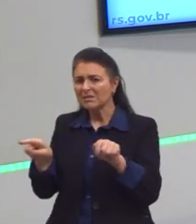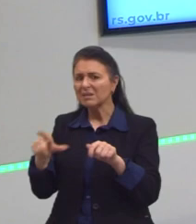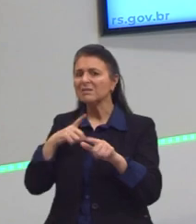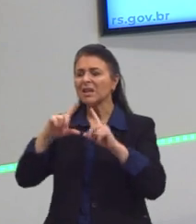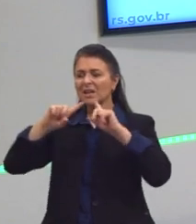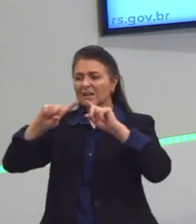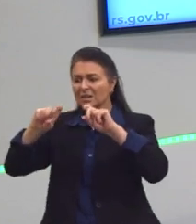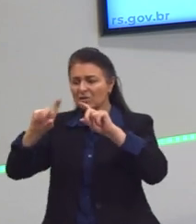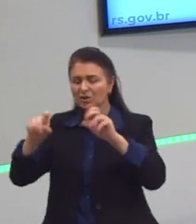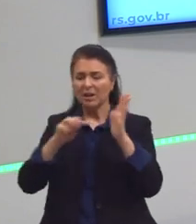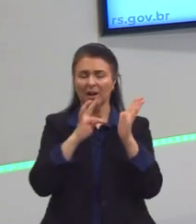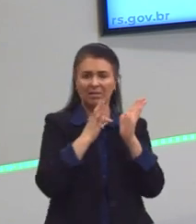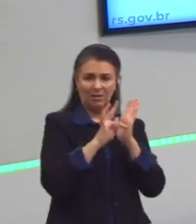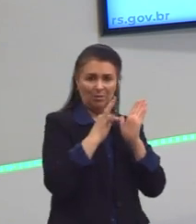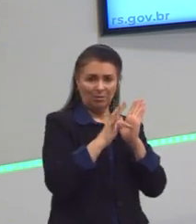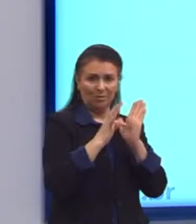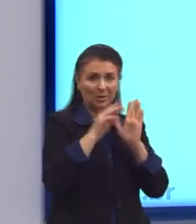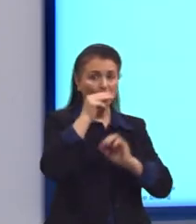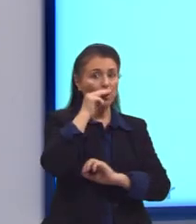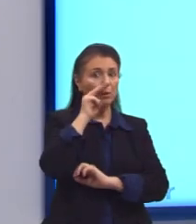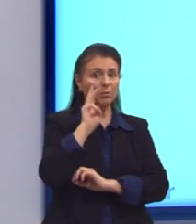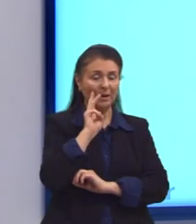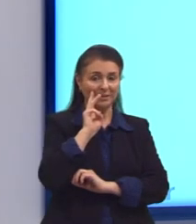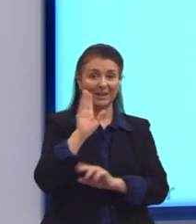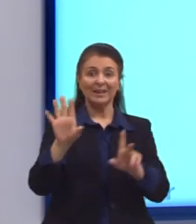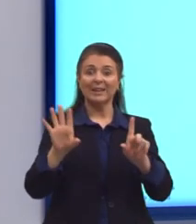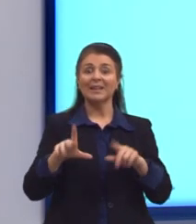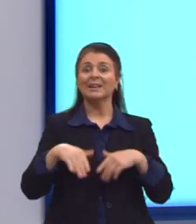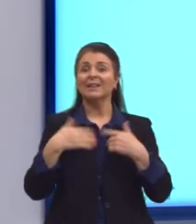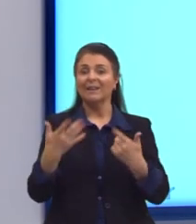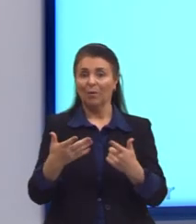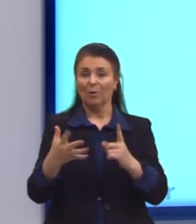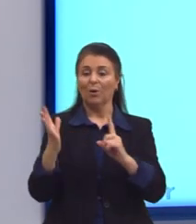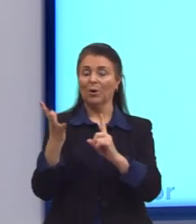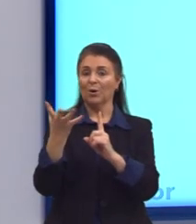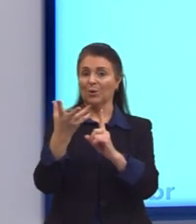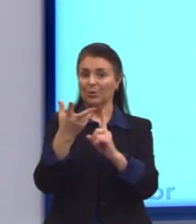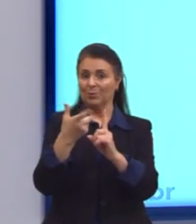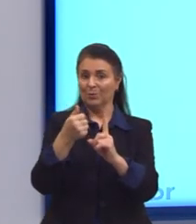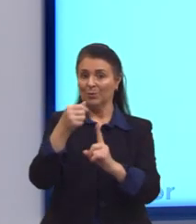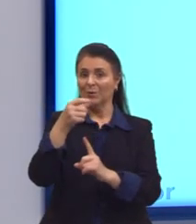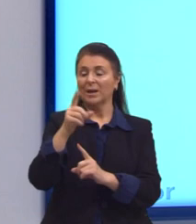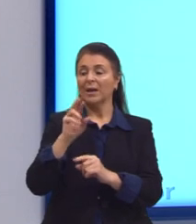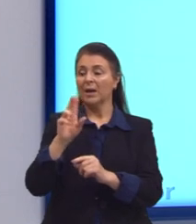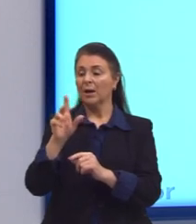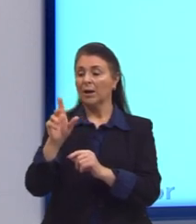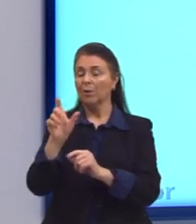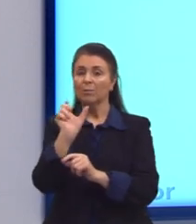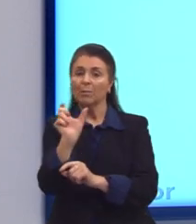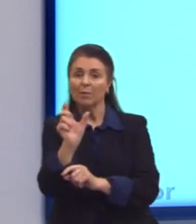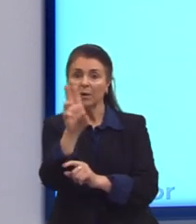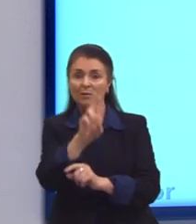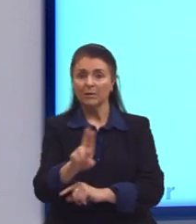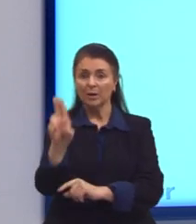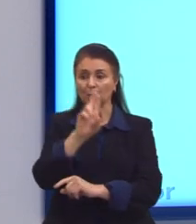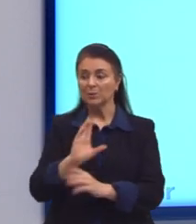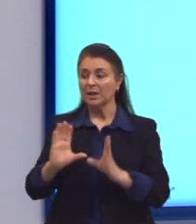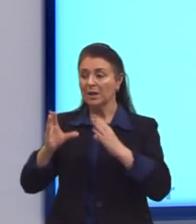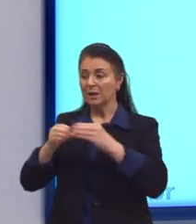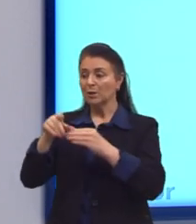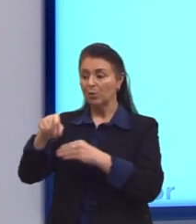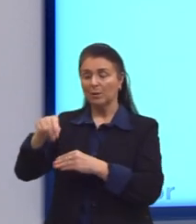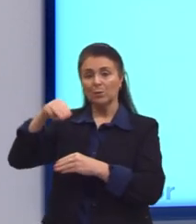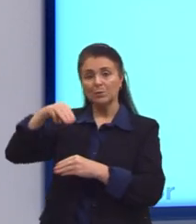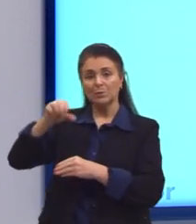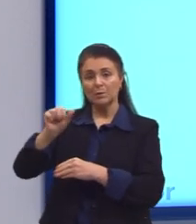Por exemplo, o termo dialética é um termo marxiano. A dialética é usada em vários outros campos da filosofia e não